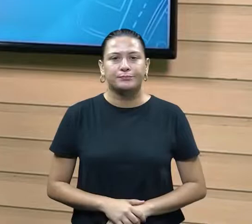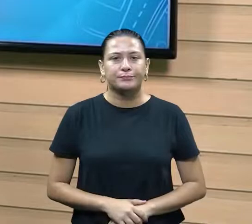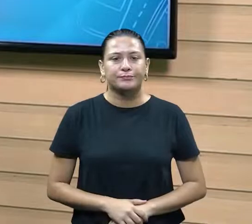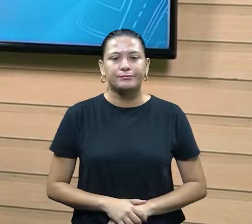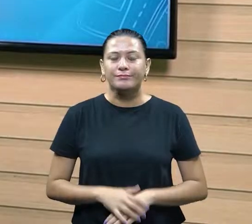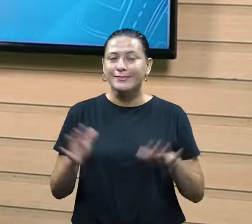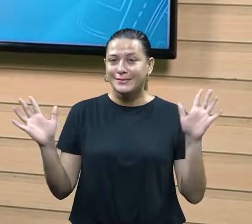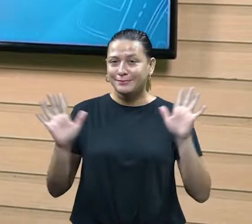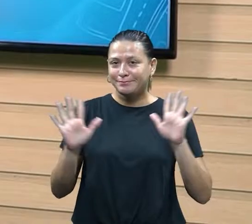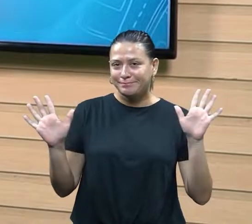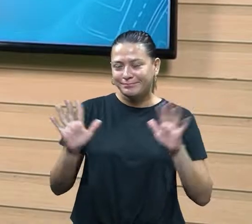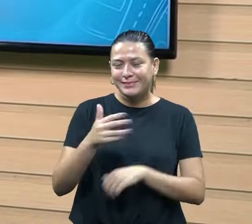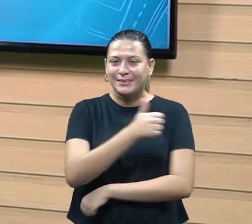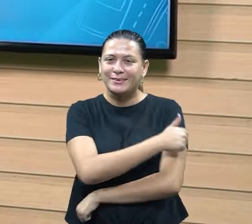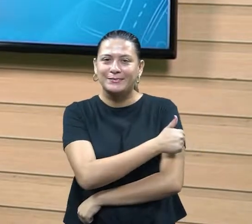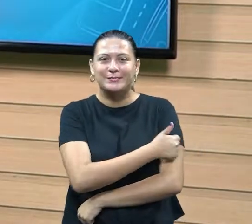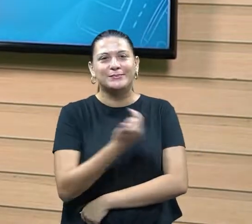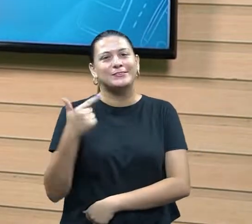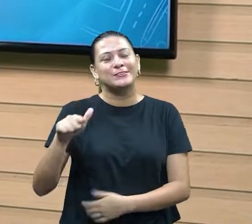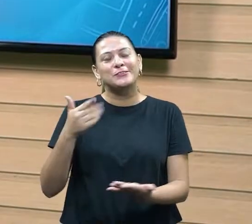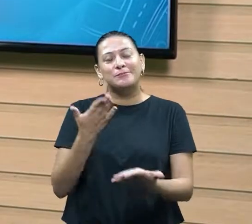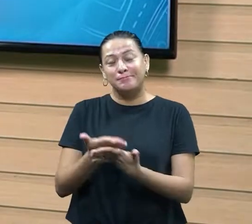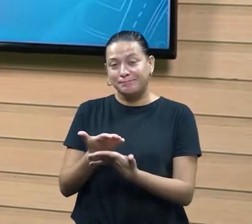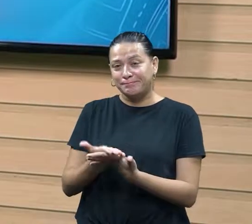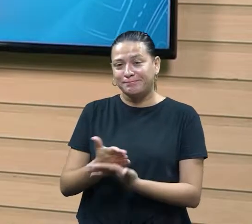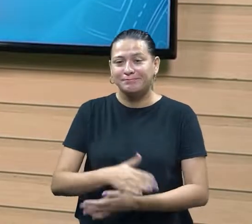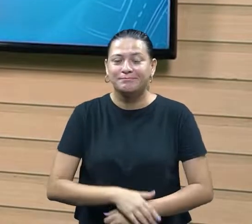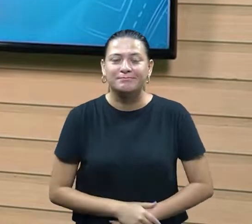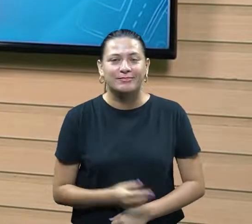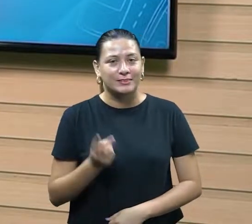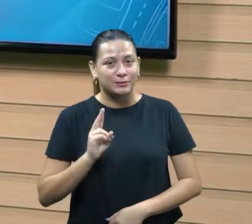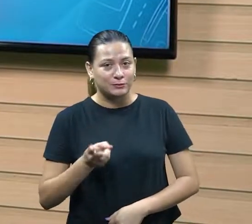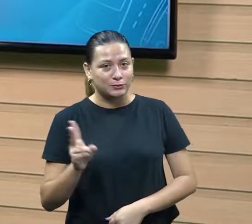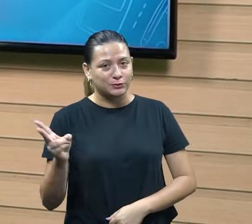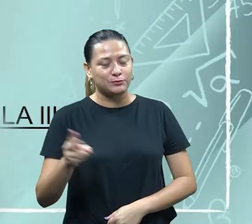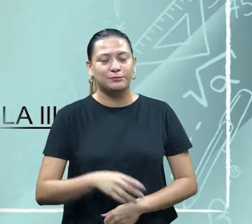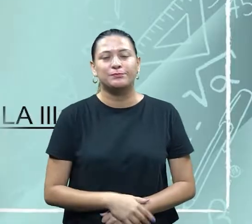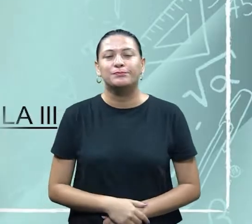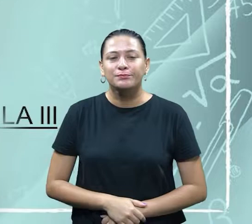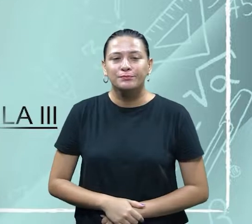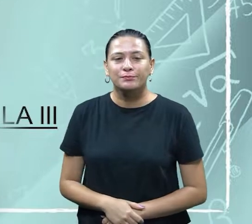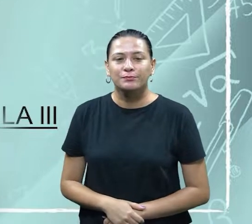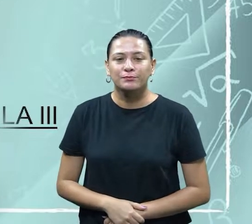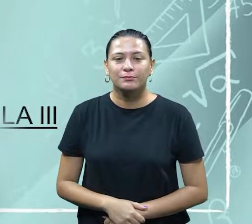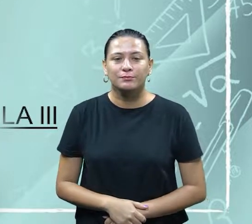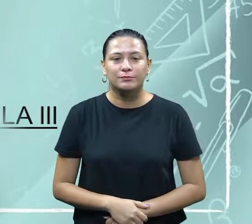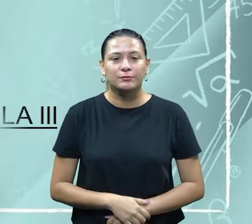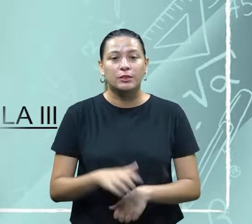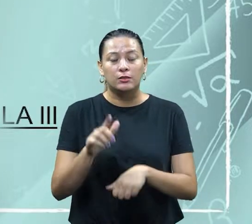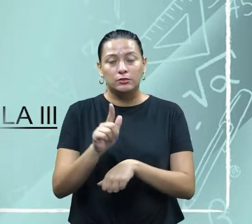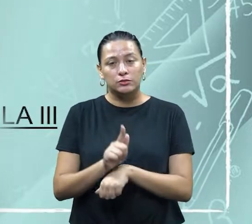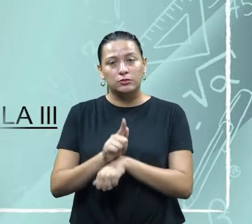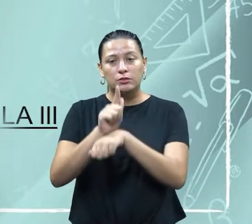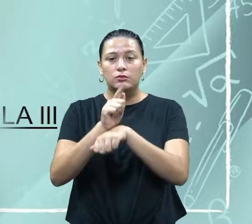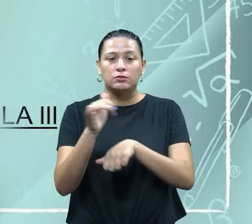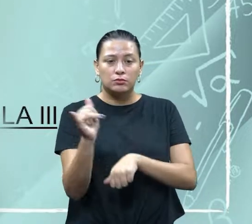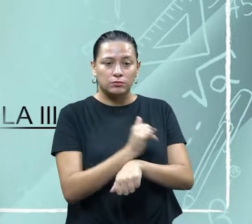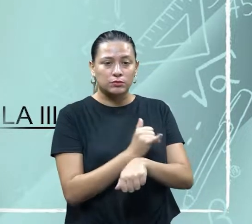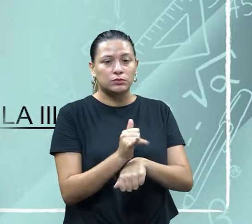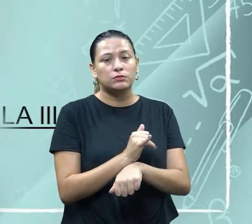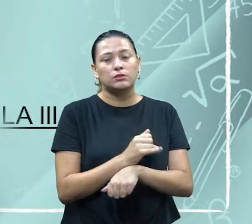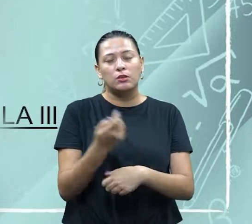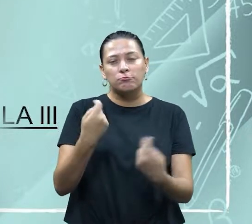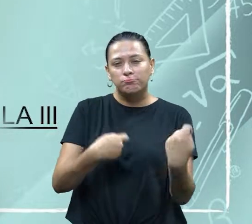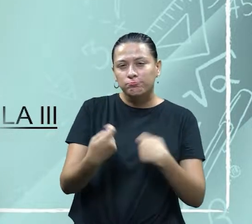Olá, alunos. Novamente estamos aqui para dar continuidade à nossa aula, que diz respeito à gestão e estratégia de